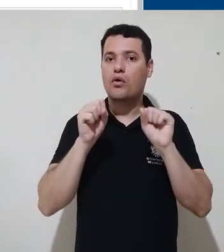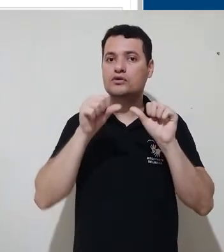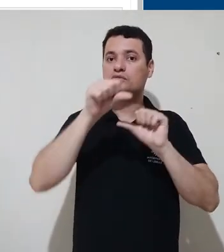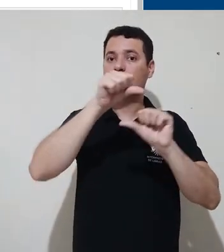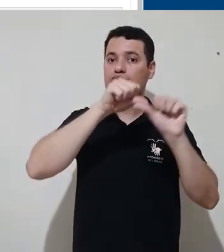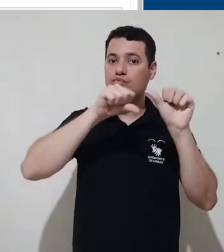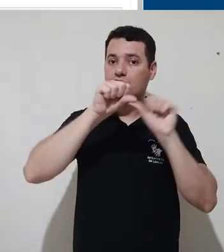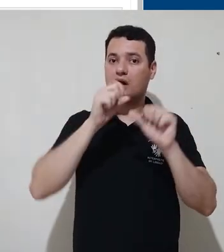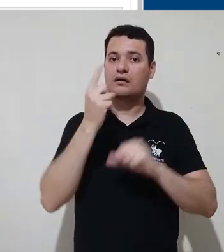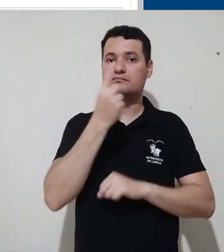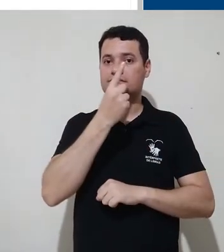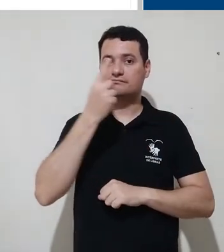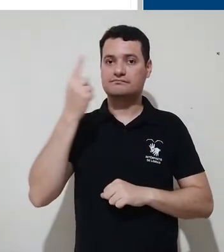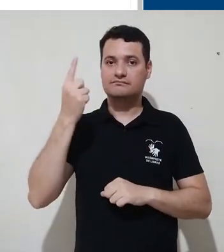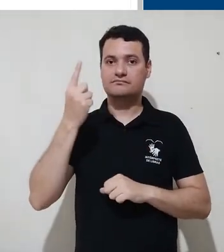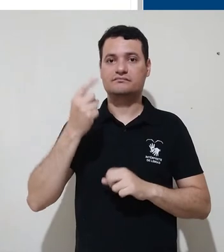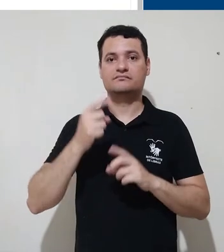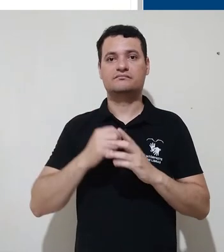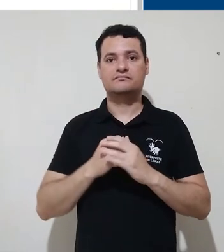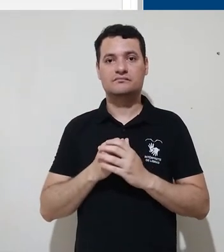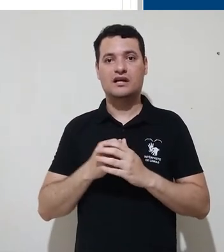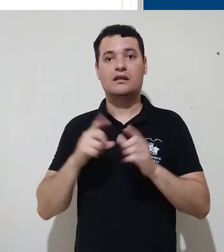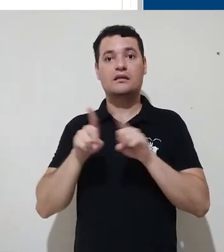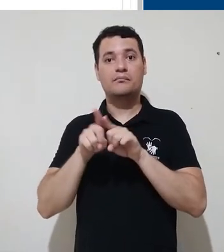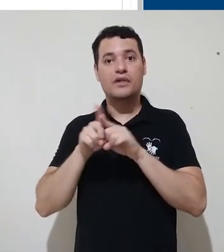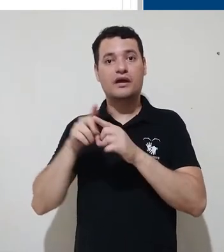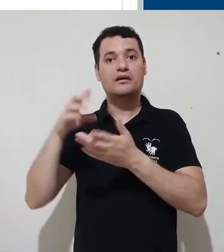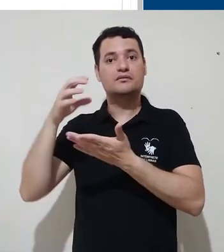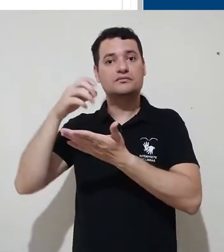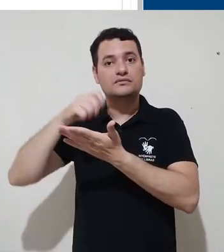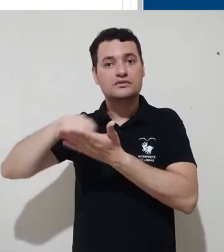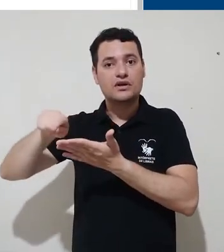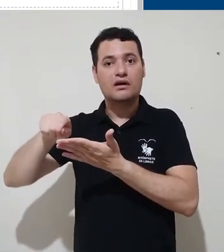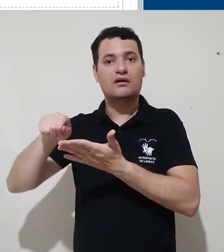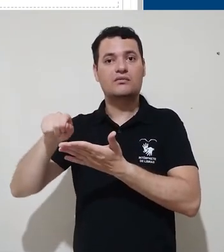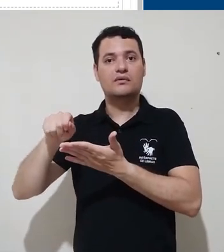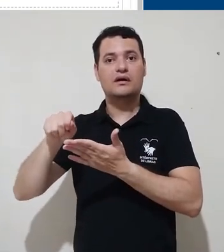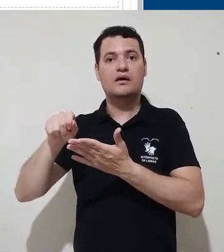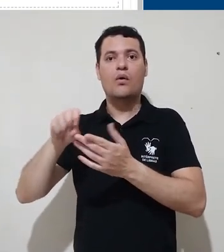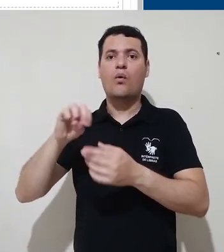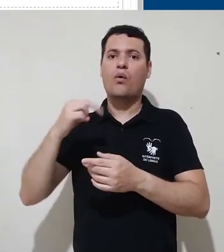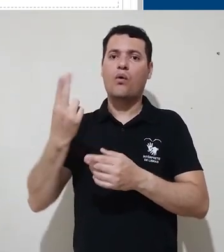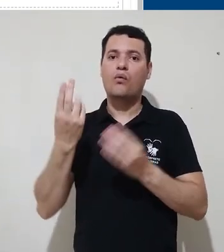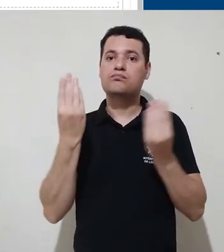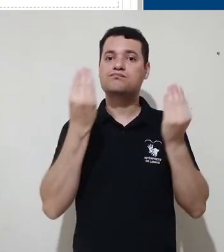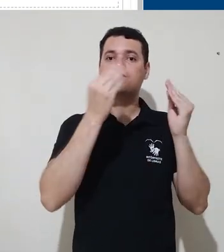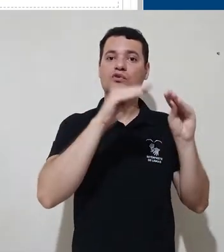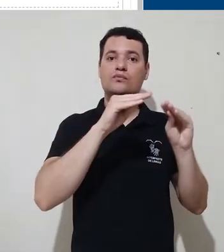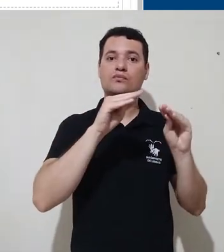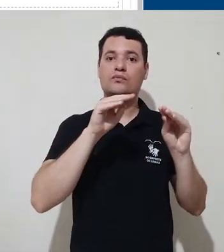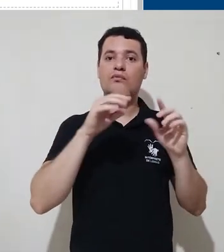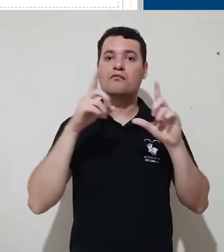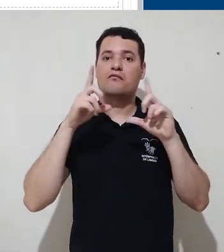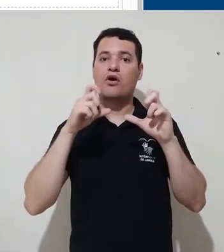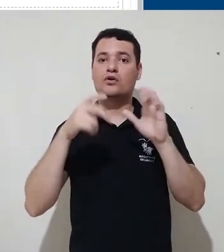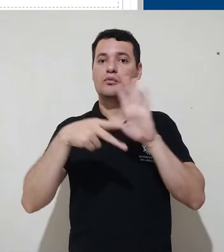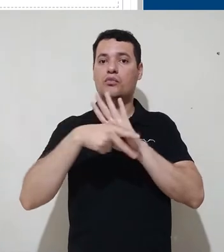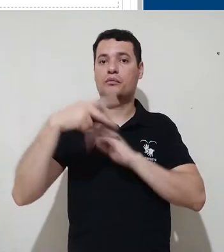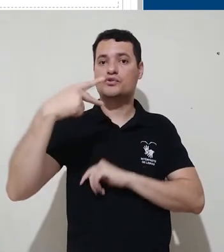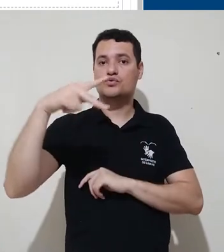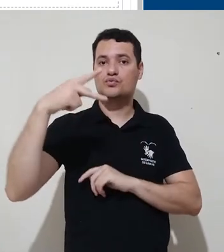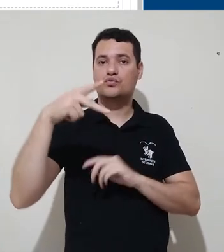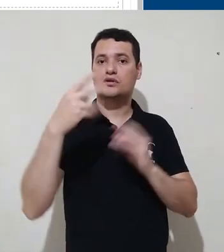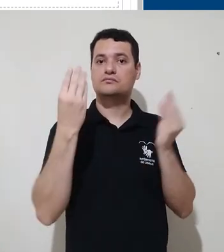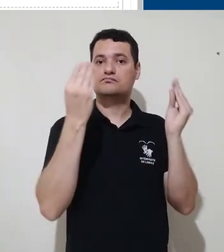está correta. Você pode vir aqui e fazer as alterações, colocar descrições e inclusive inserir a sua imagem.